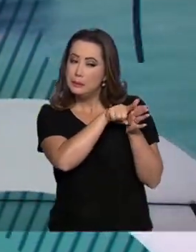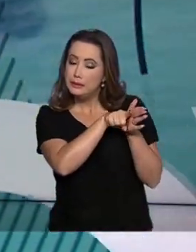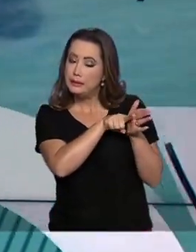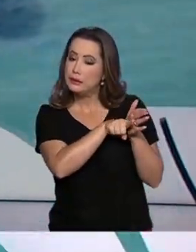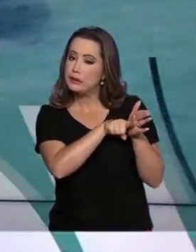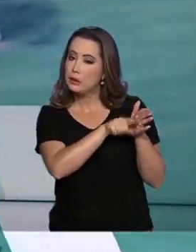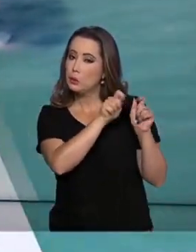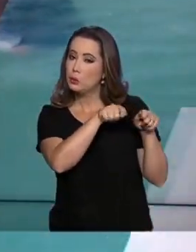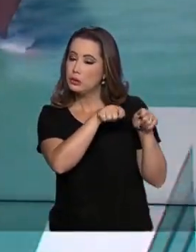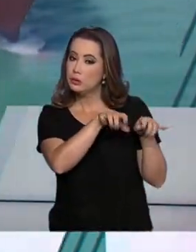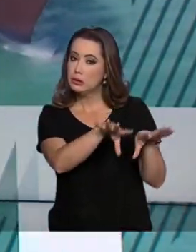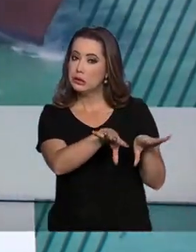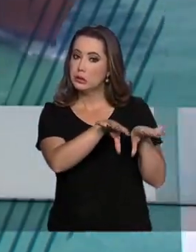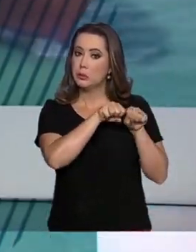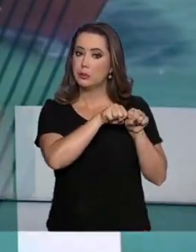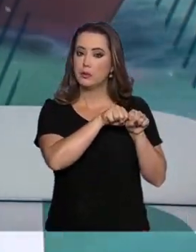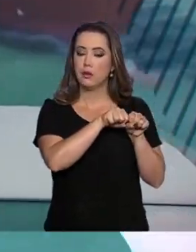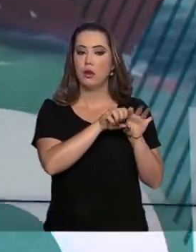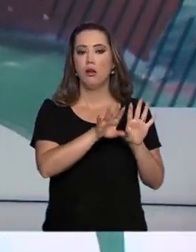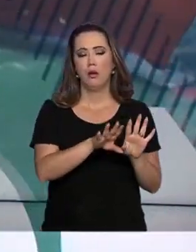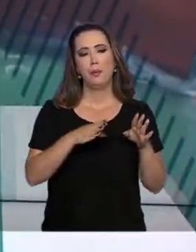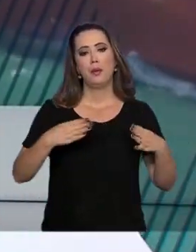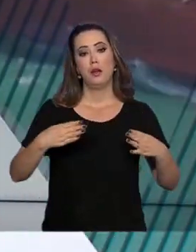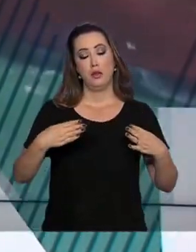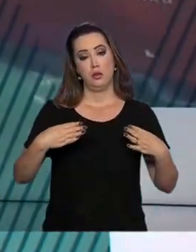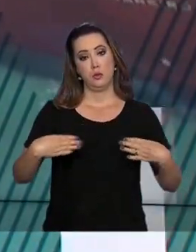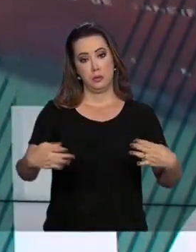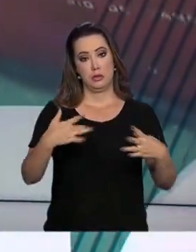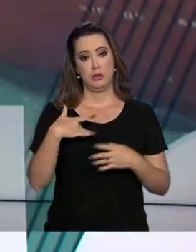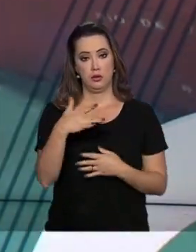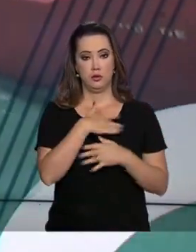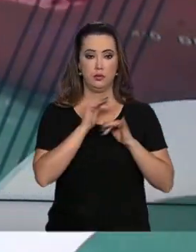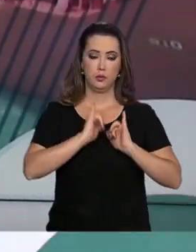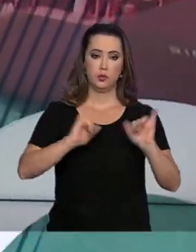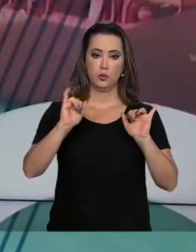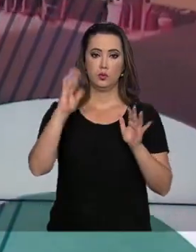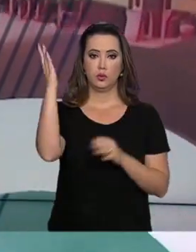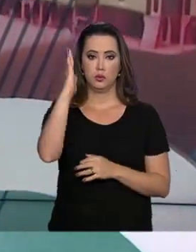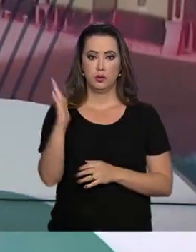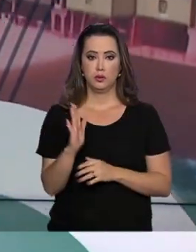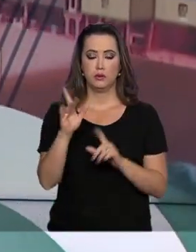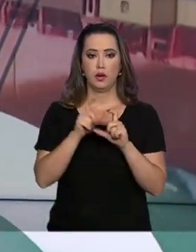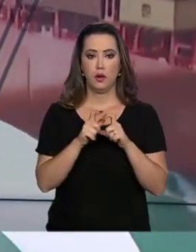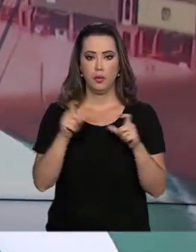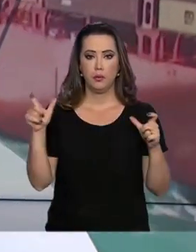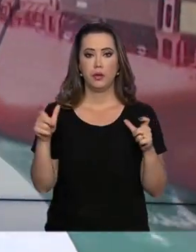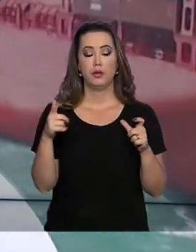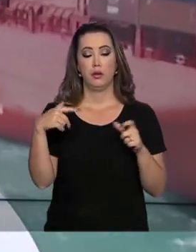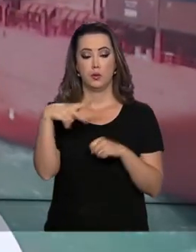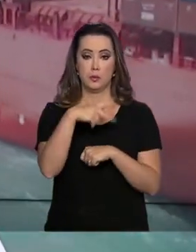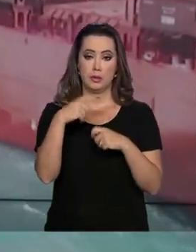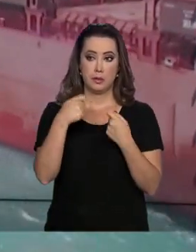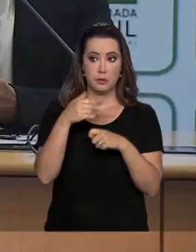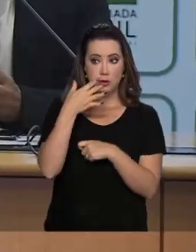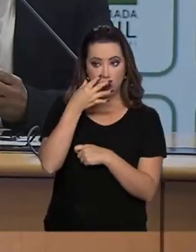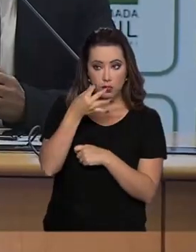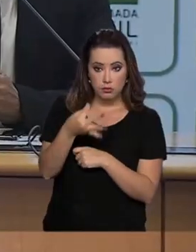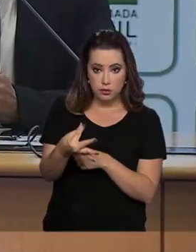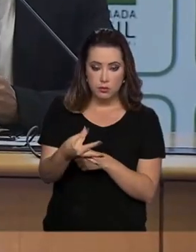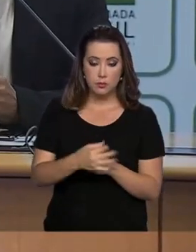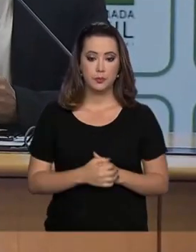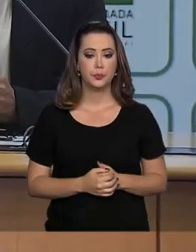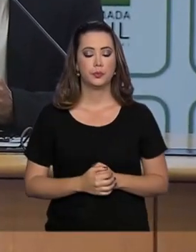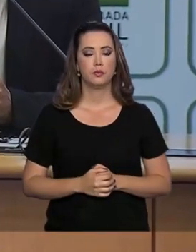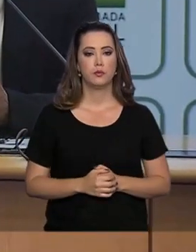como suspeitos. E o Ministério anunciou que o Brasil vai aumentar a lista de países em alerta para vigilância. A